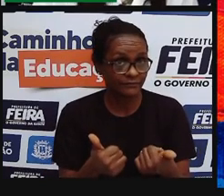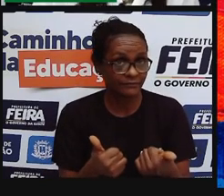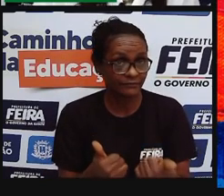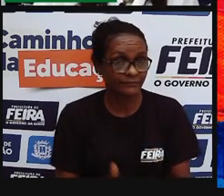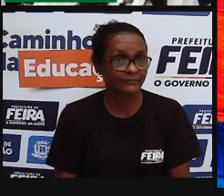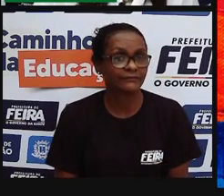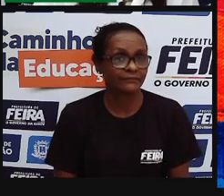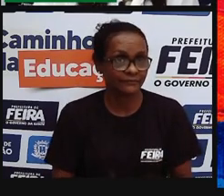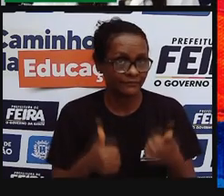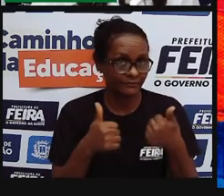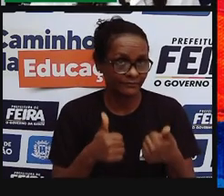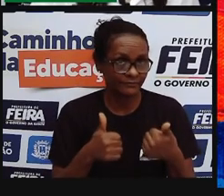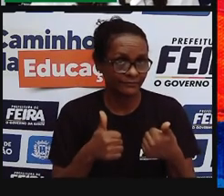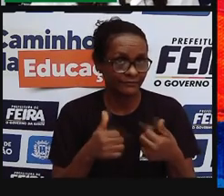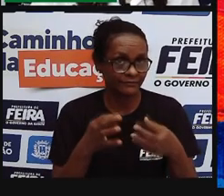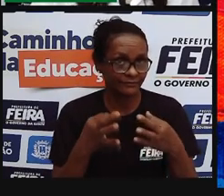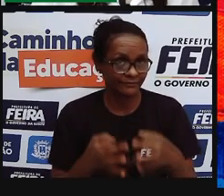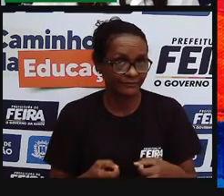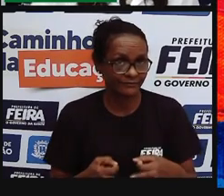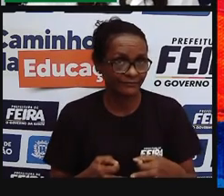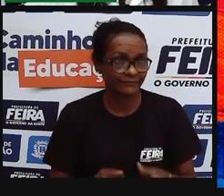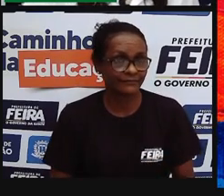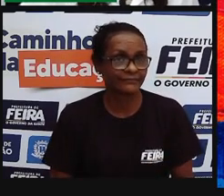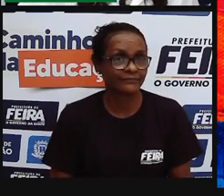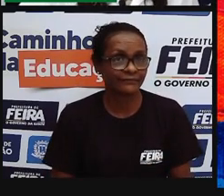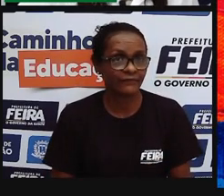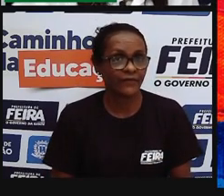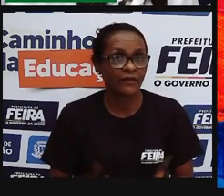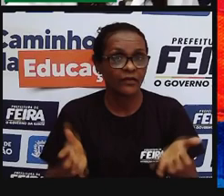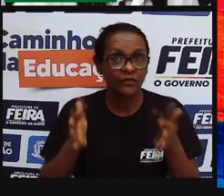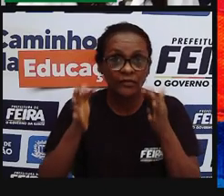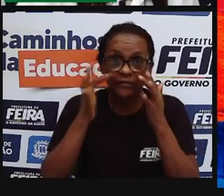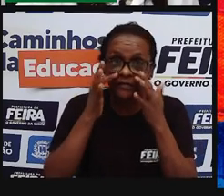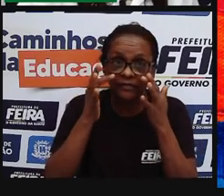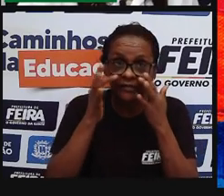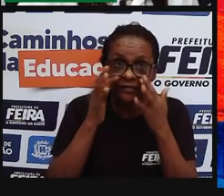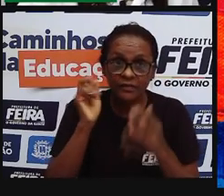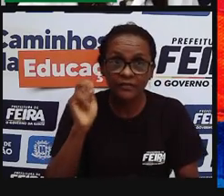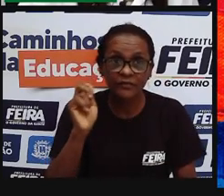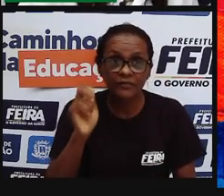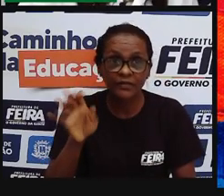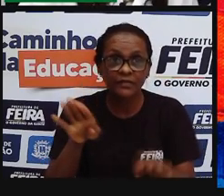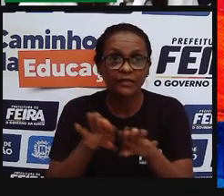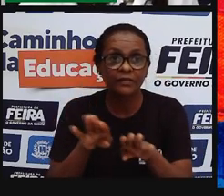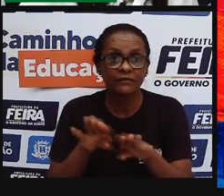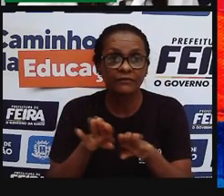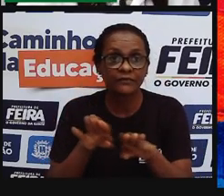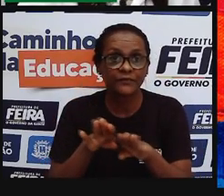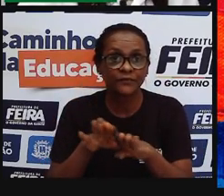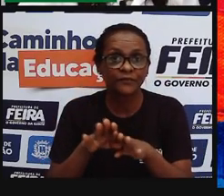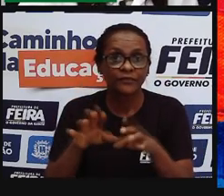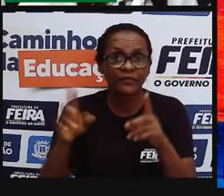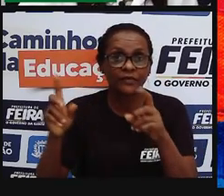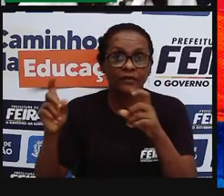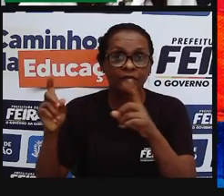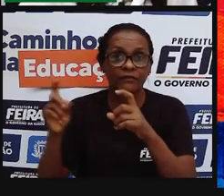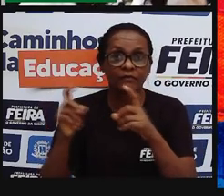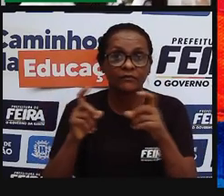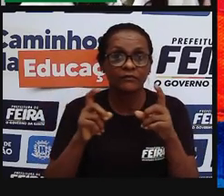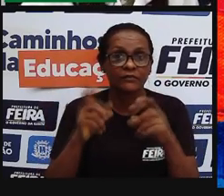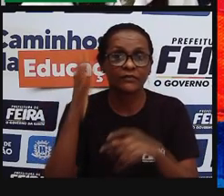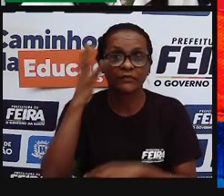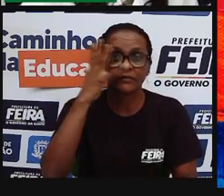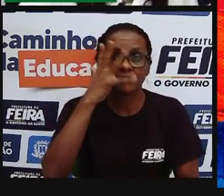certinho? E a gente pode observar também, né, nessas imagens, existe uma